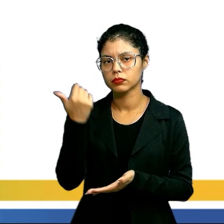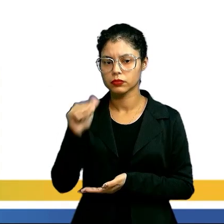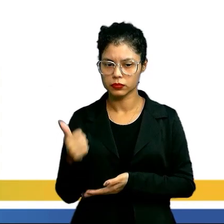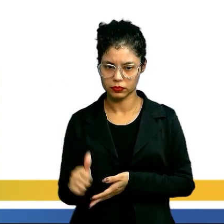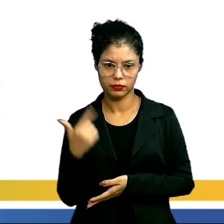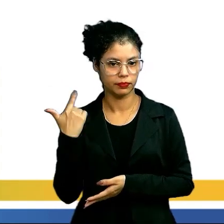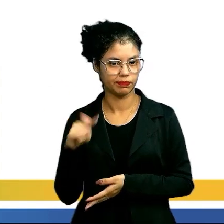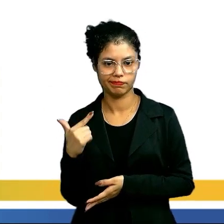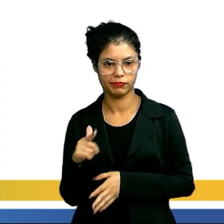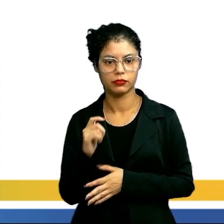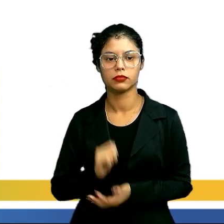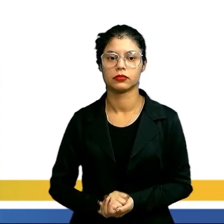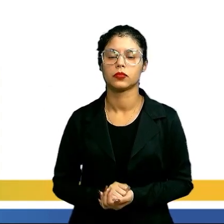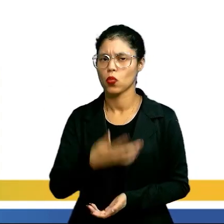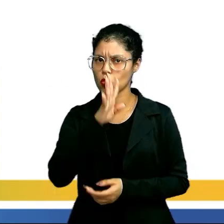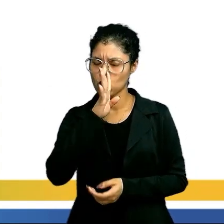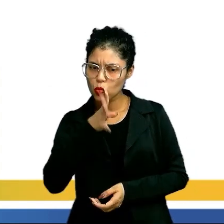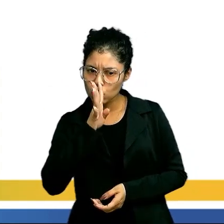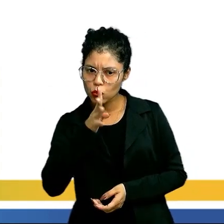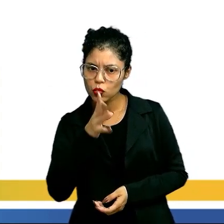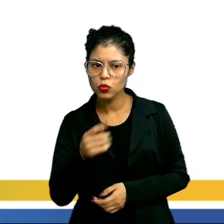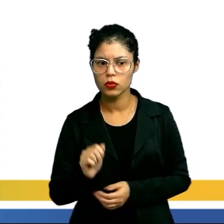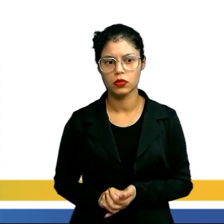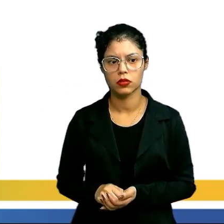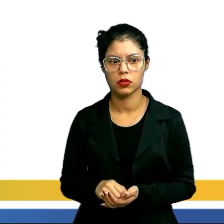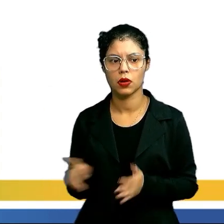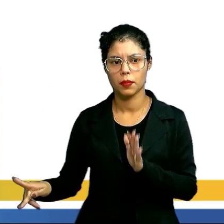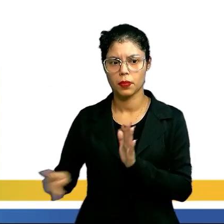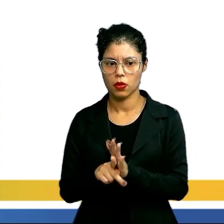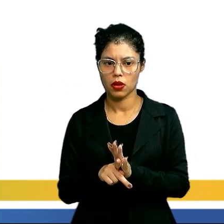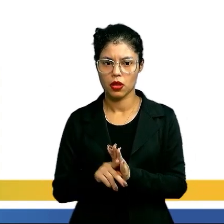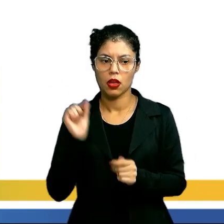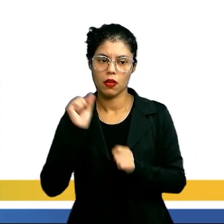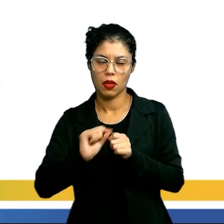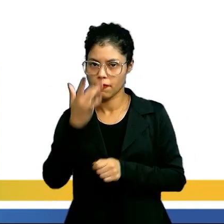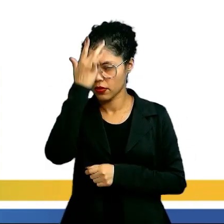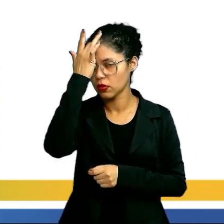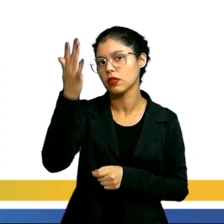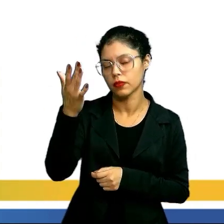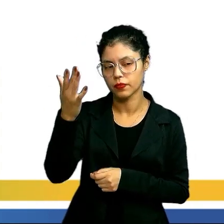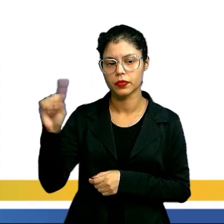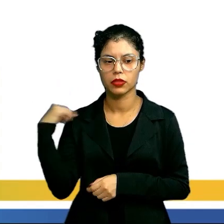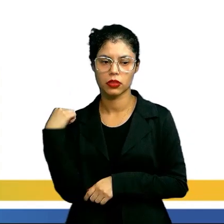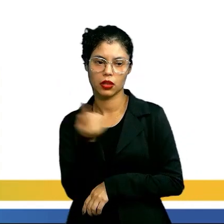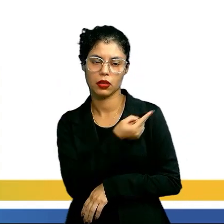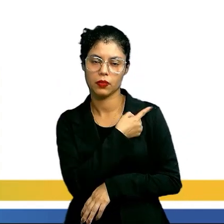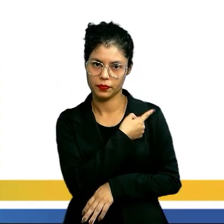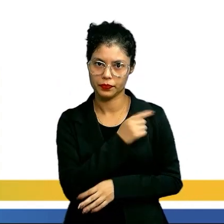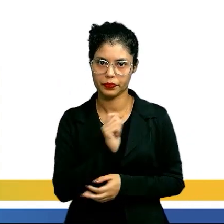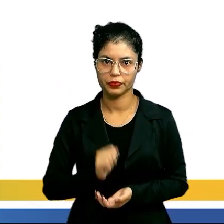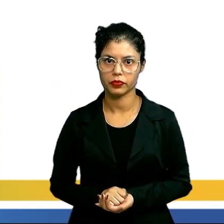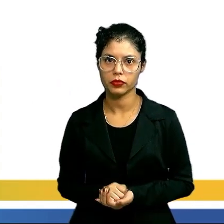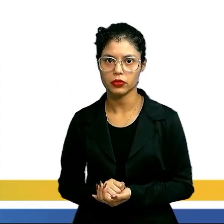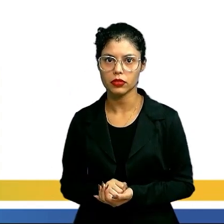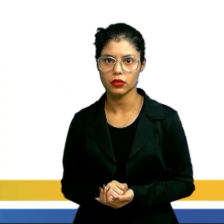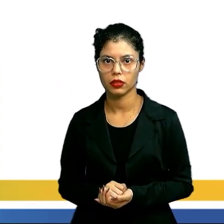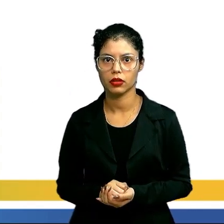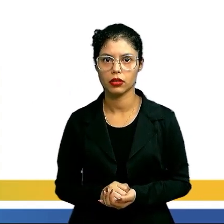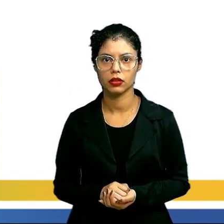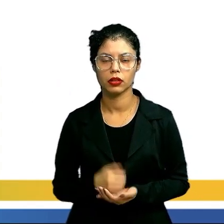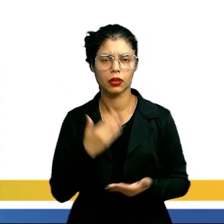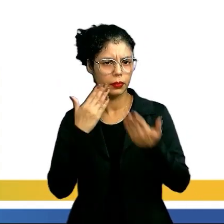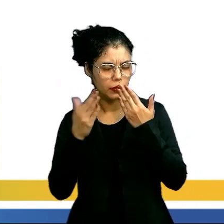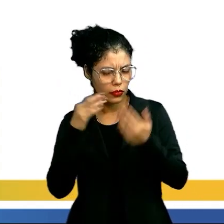-las com críticas, um meio ideal de facilitar a nossa tarefa. Então, na